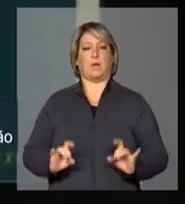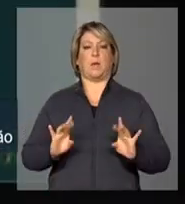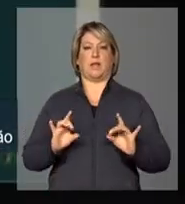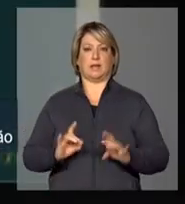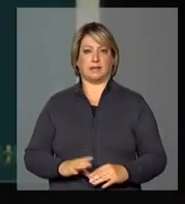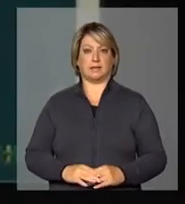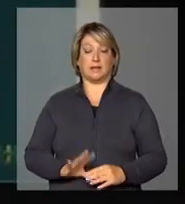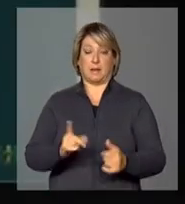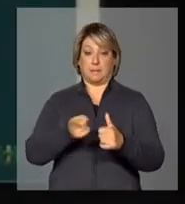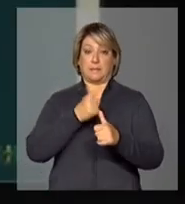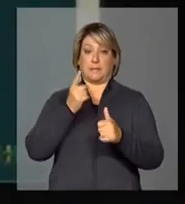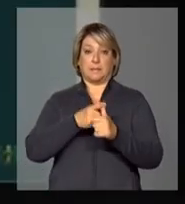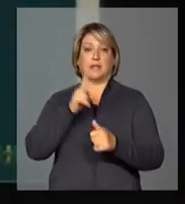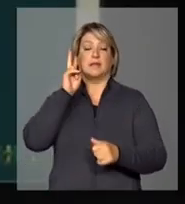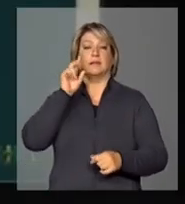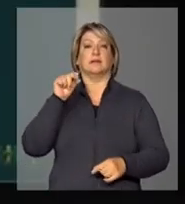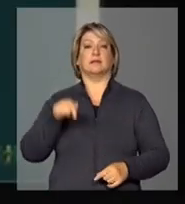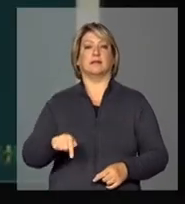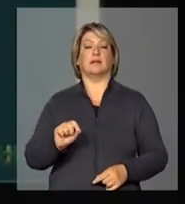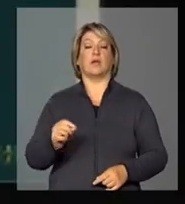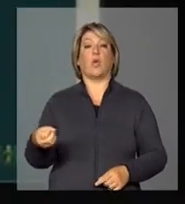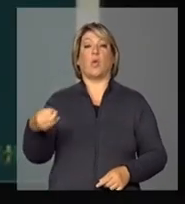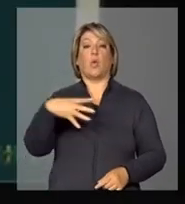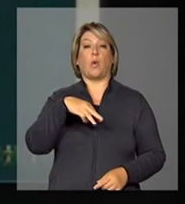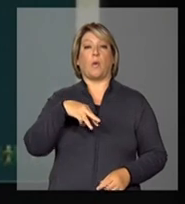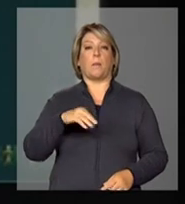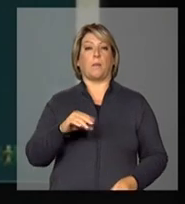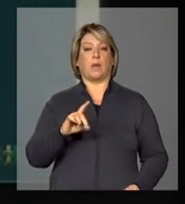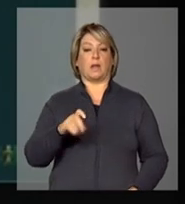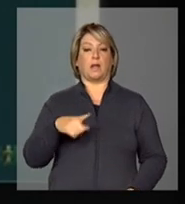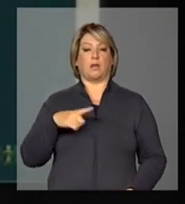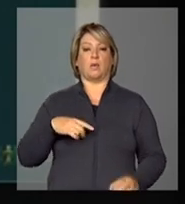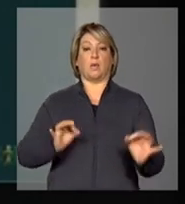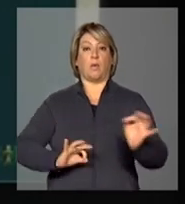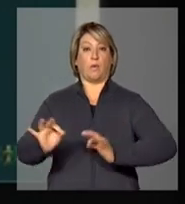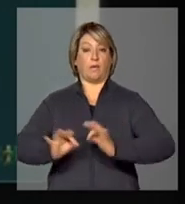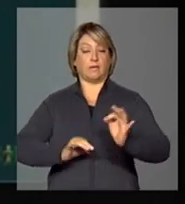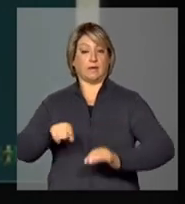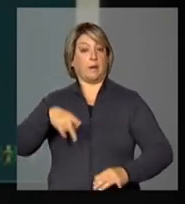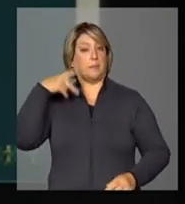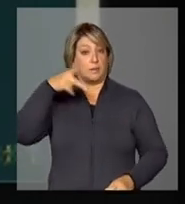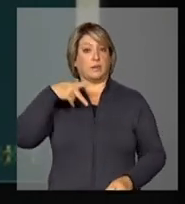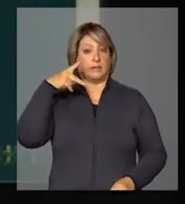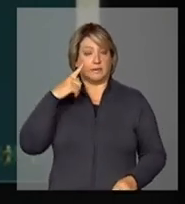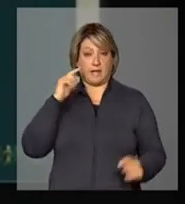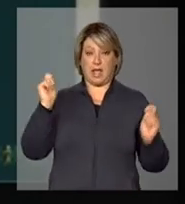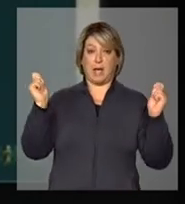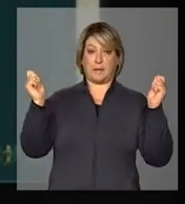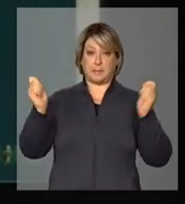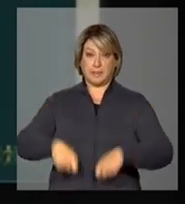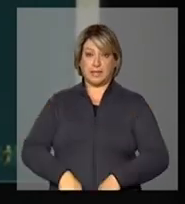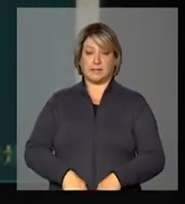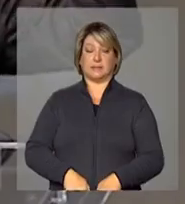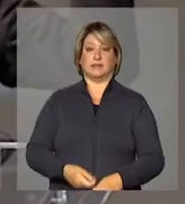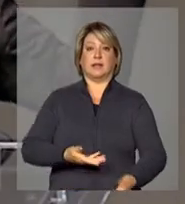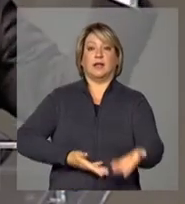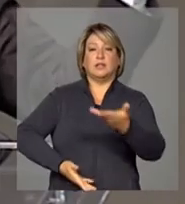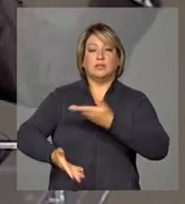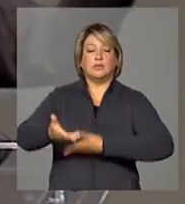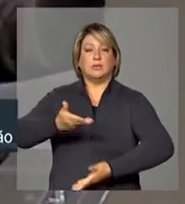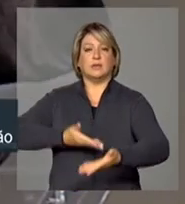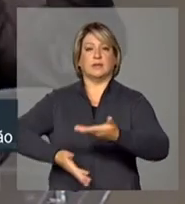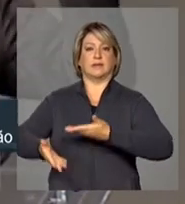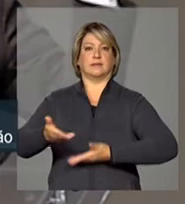A primeira questão se refere a um novo modelo de governança da política, a capacidade de articular